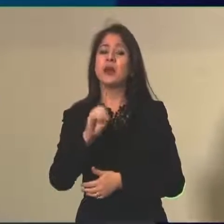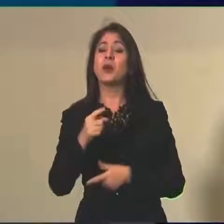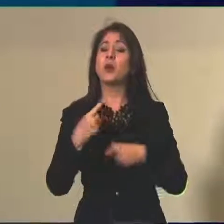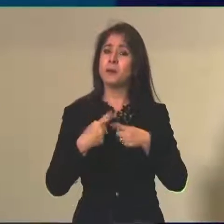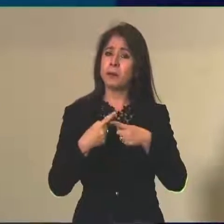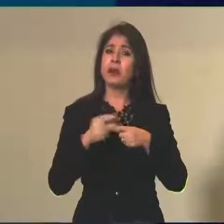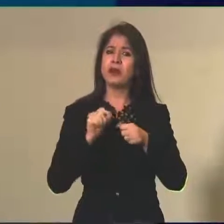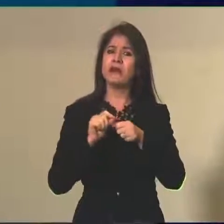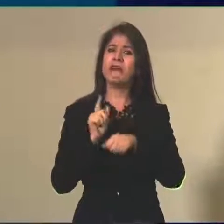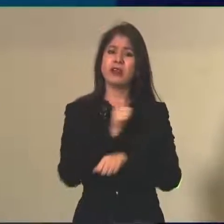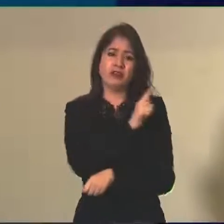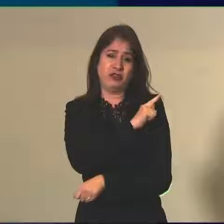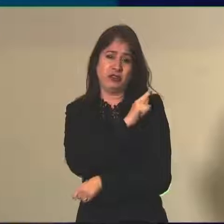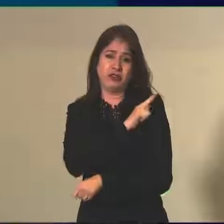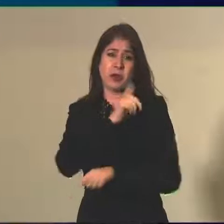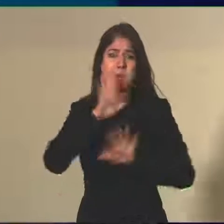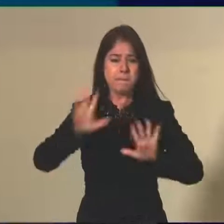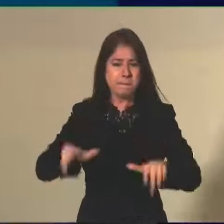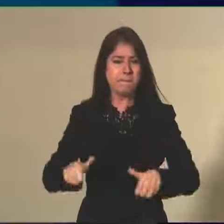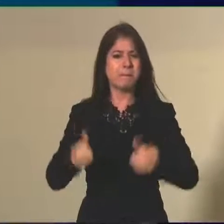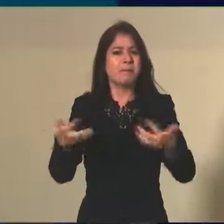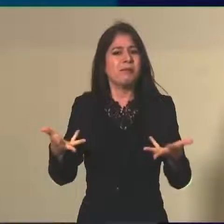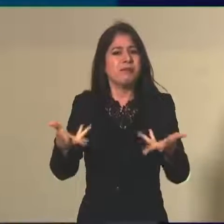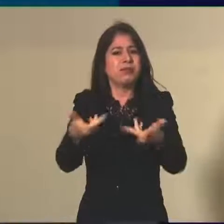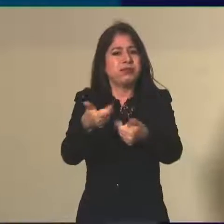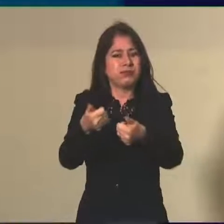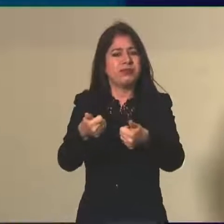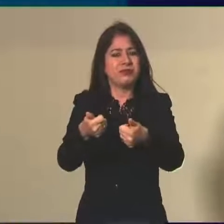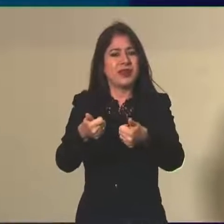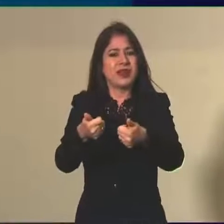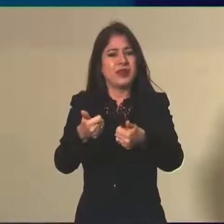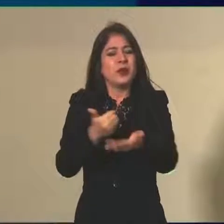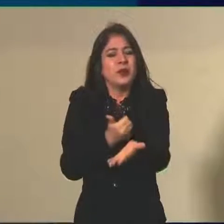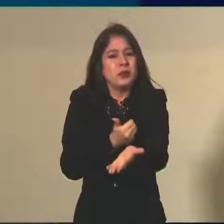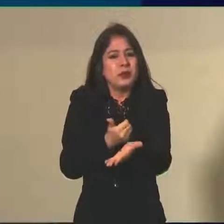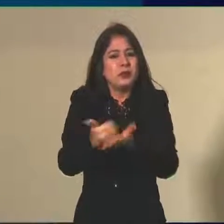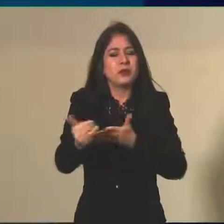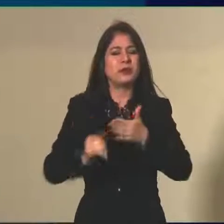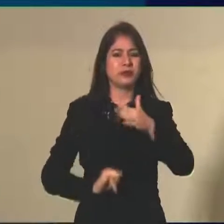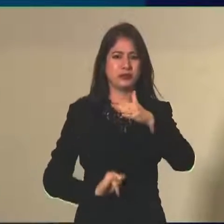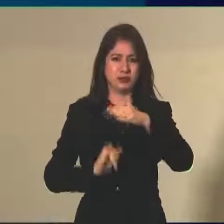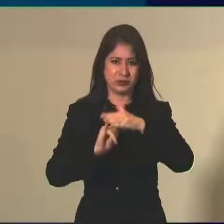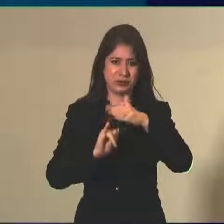fez, realmente, uma gestão de melhoria significativa da governança do Instituto,